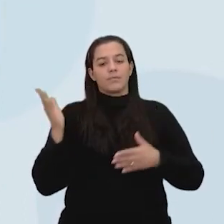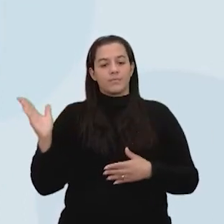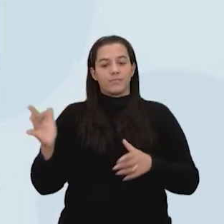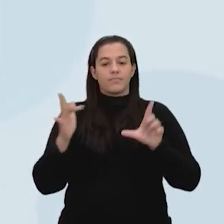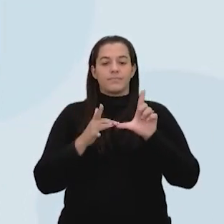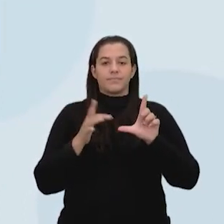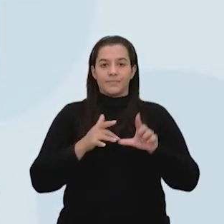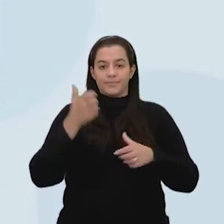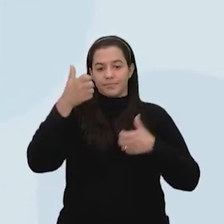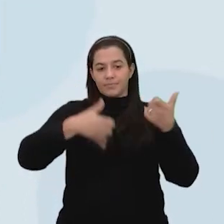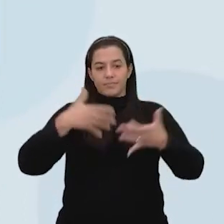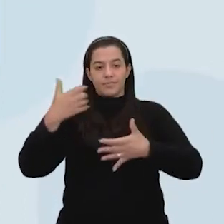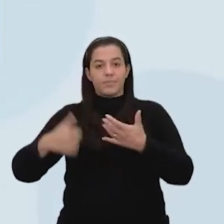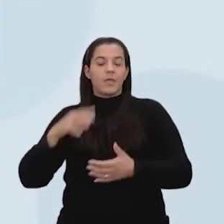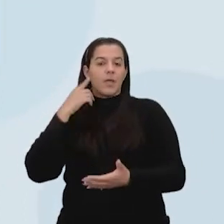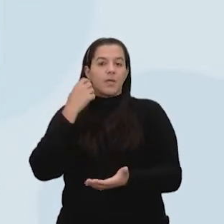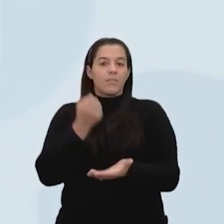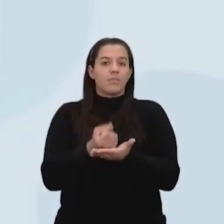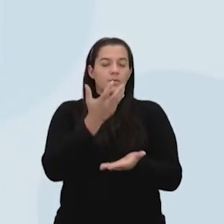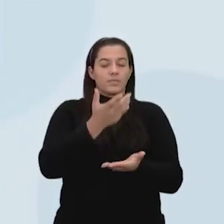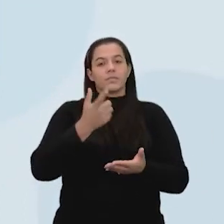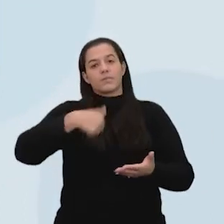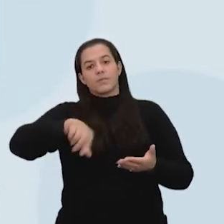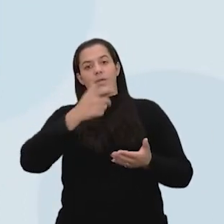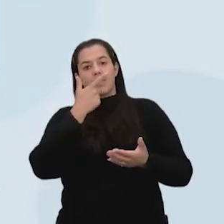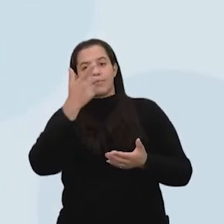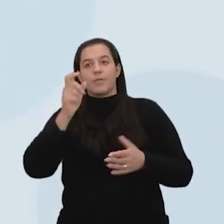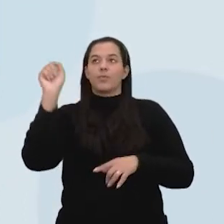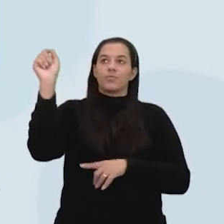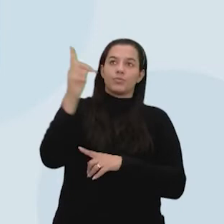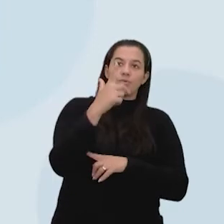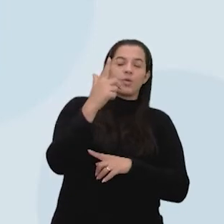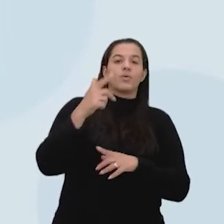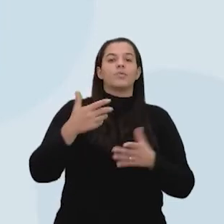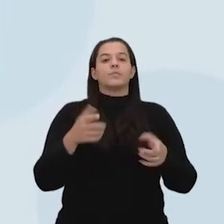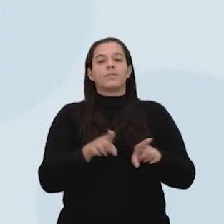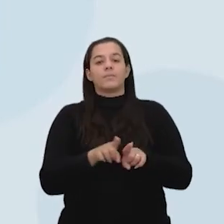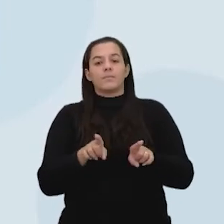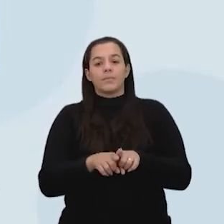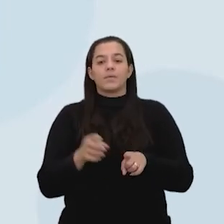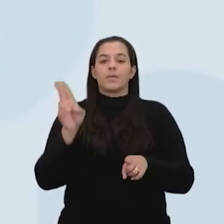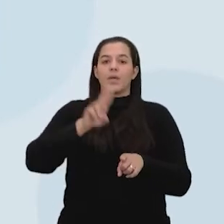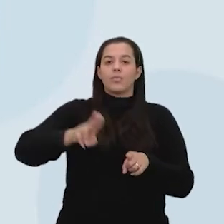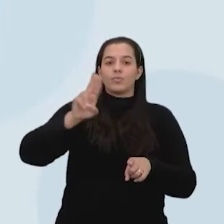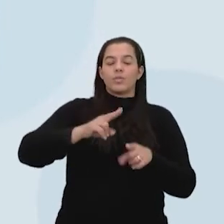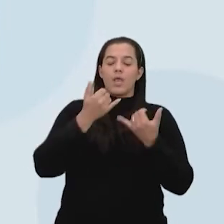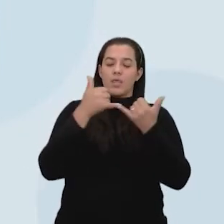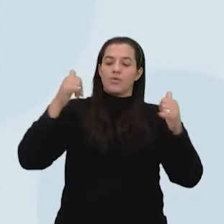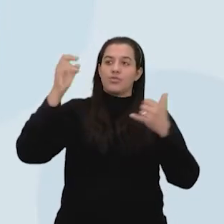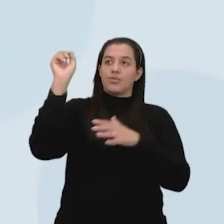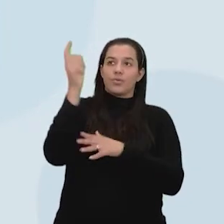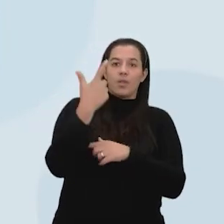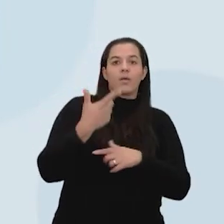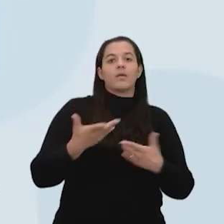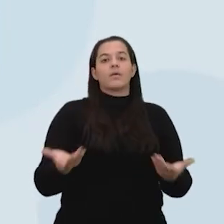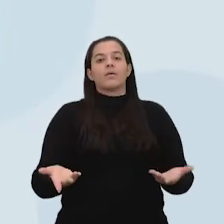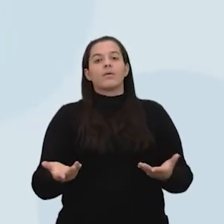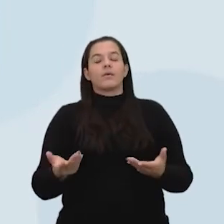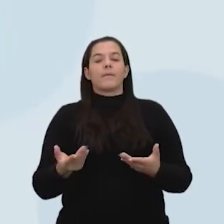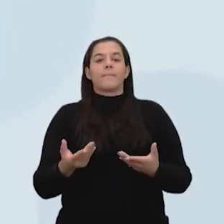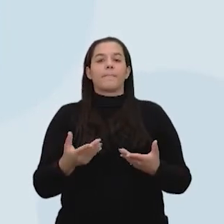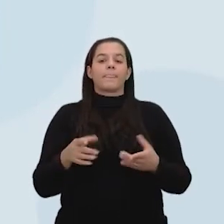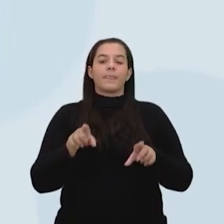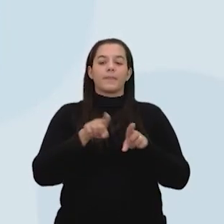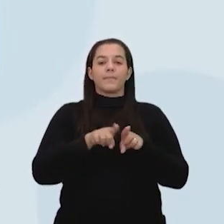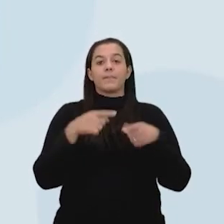nós falamos nesse podcast aí, a gente falou de solar, os especialistas já falaram que a solar precisa de uma